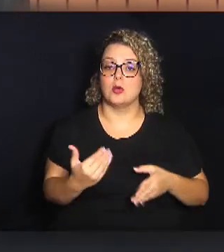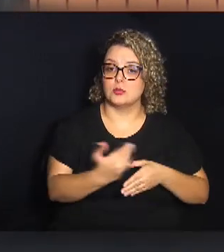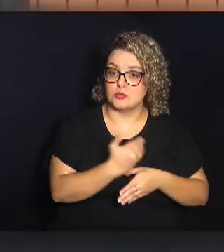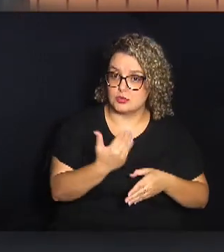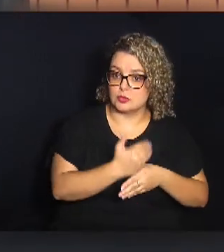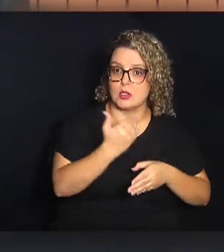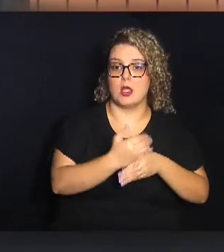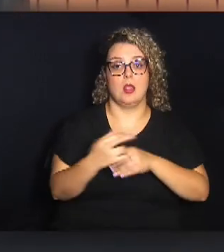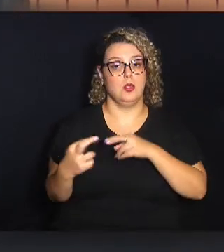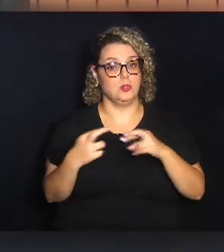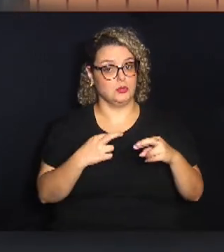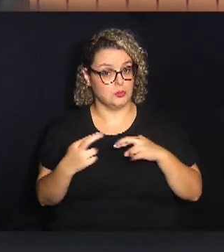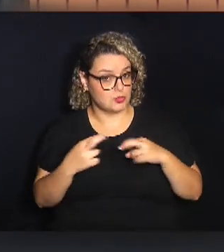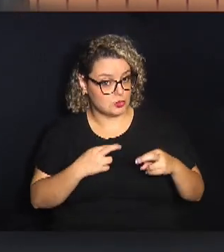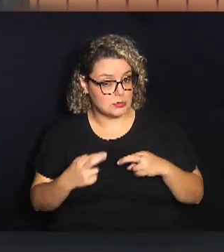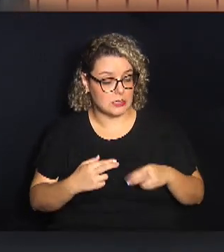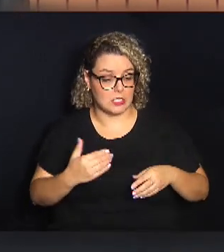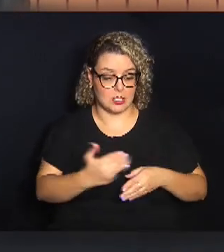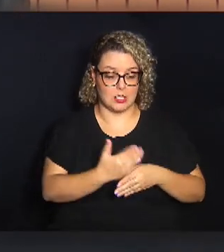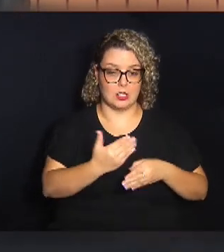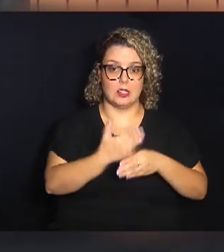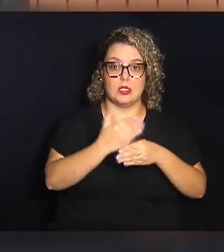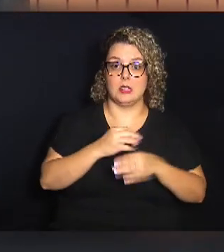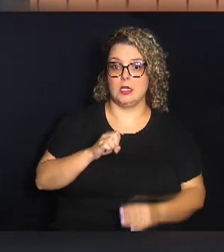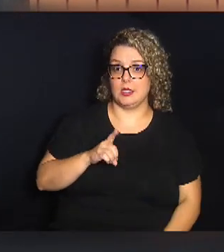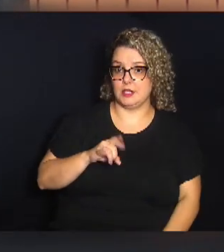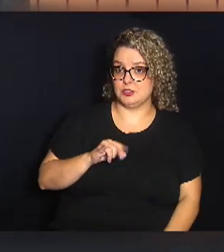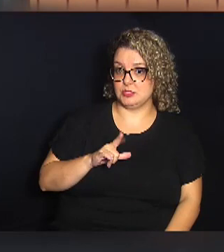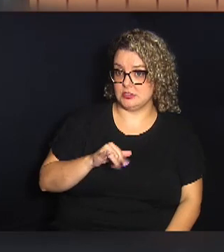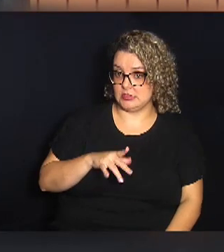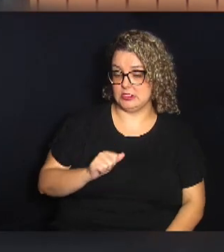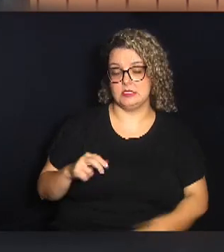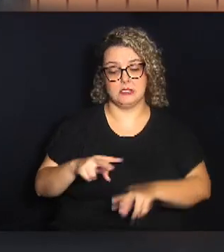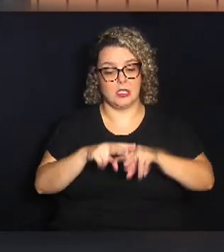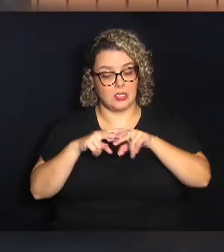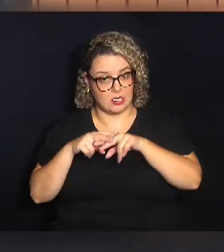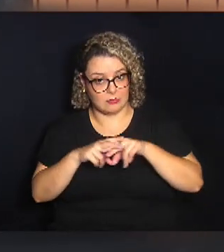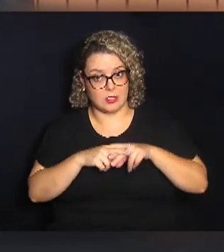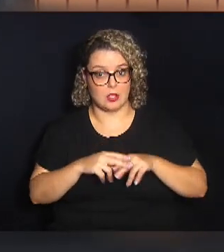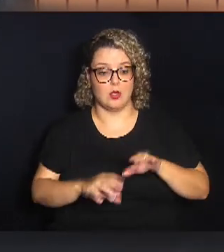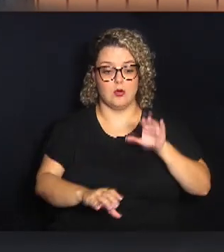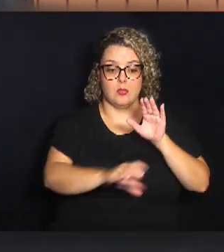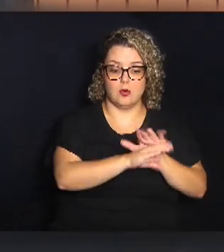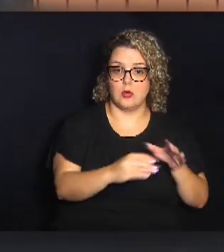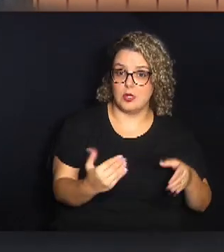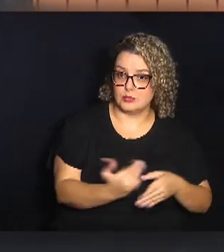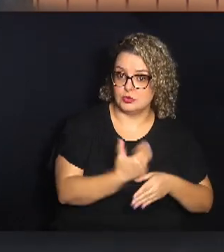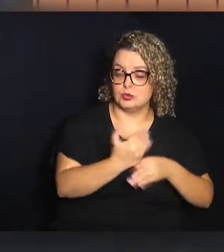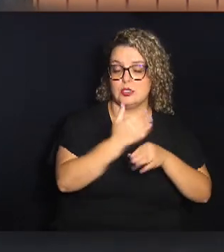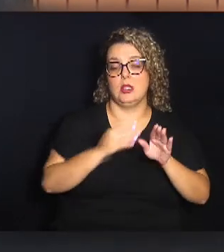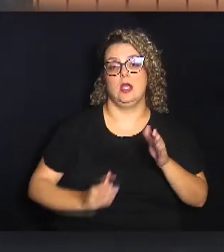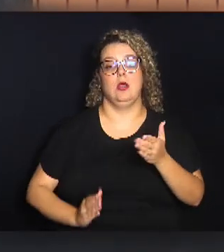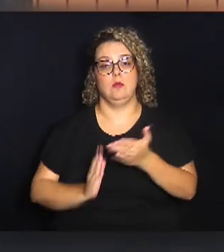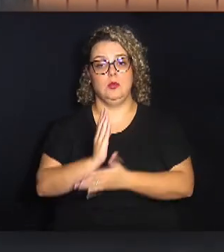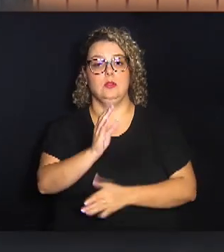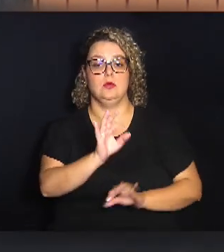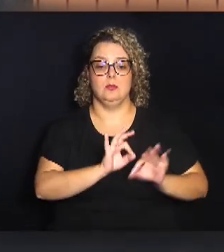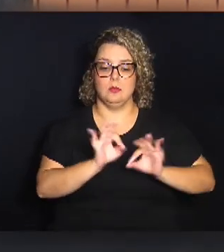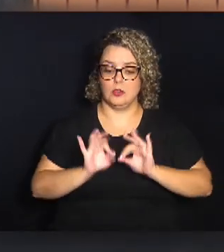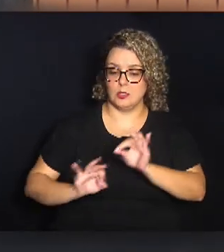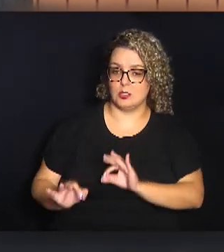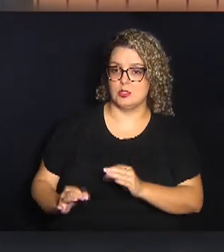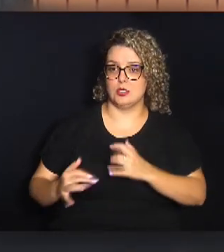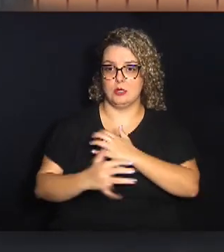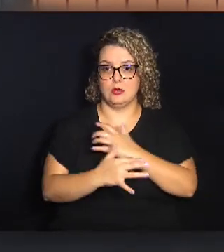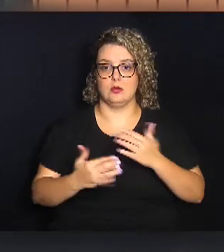fiscalizar a questão da edificação edilícia e rever, inclusive, o Código de Obras, a aprovação de projetos urbanísticos, os